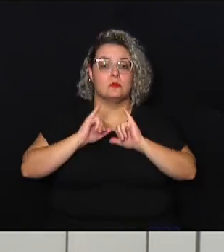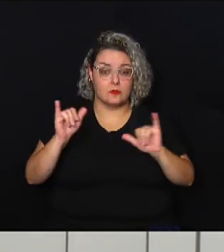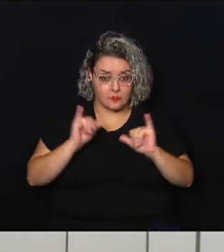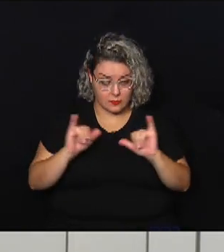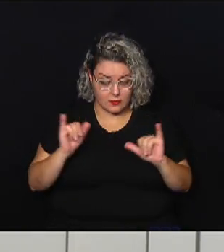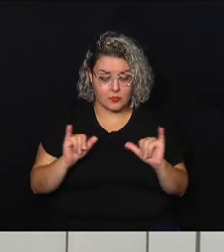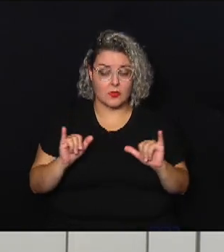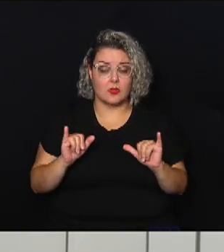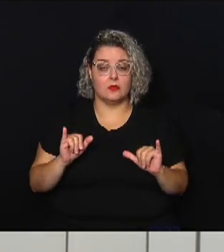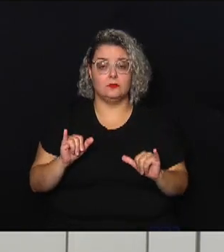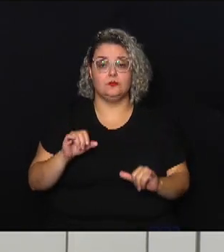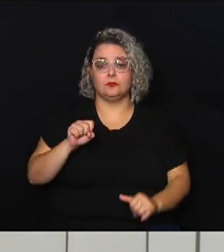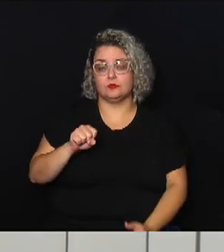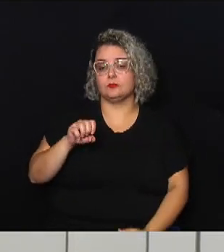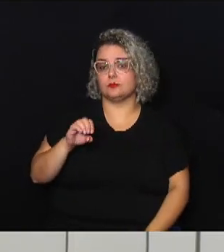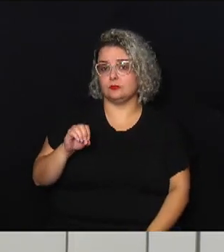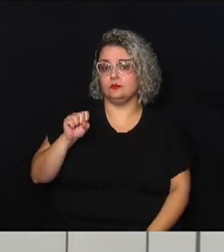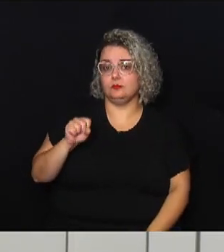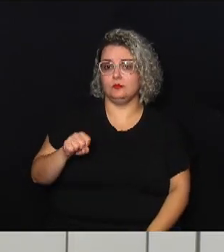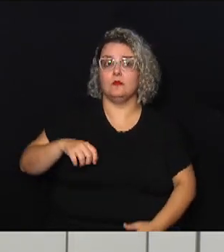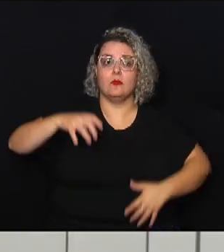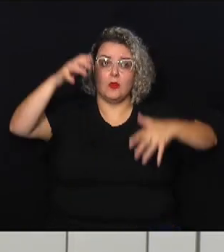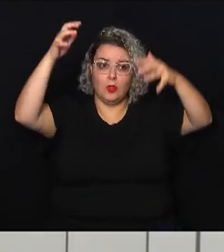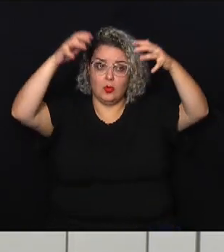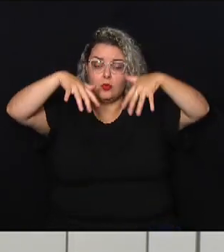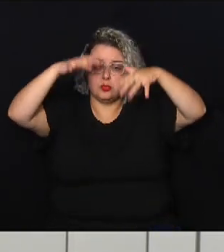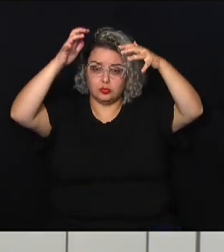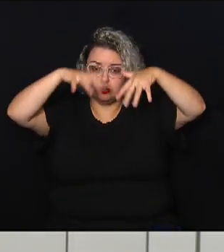do SOS Chuva que já tinha sido